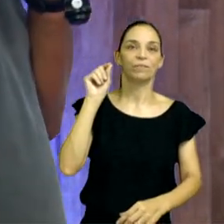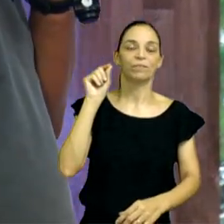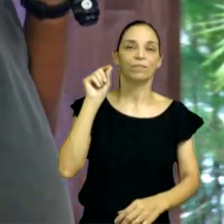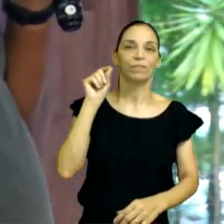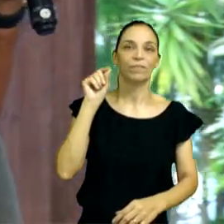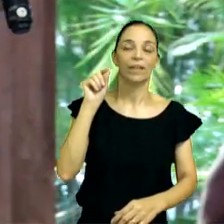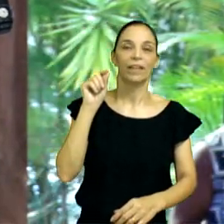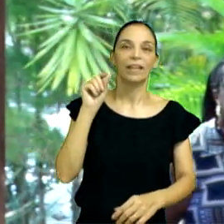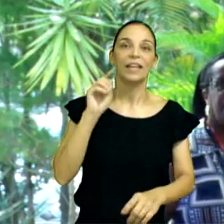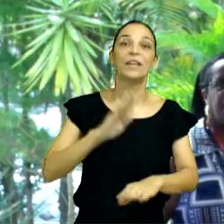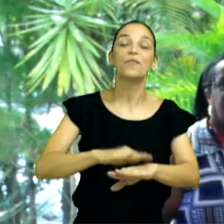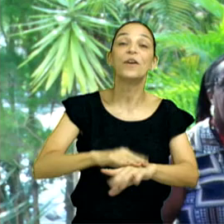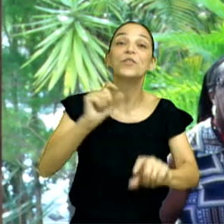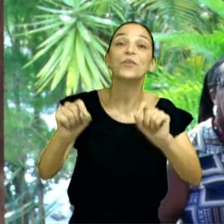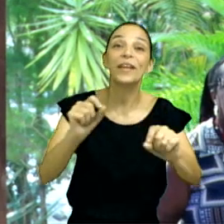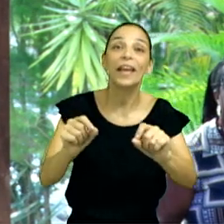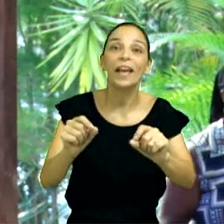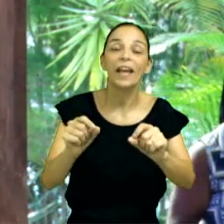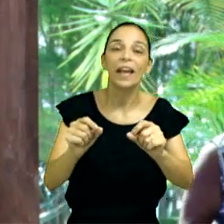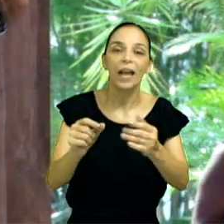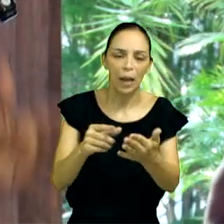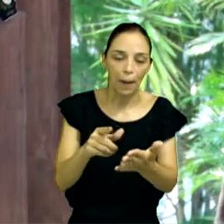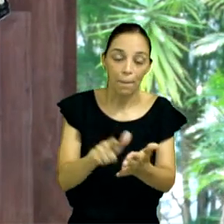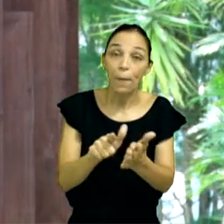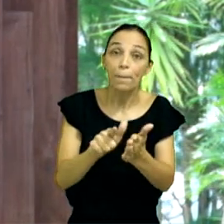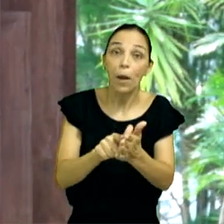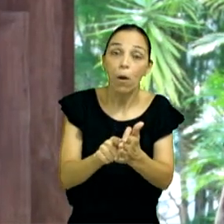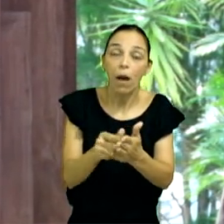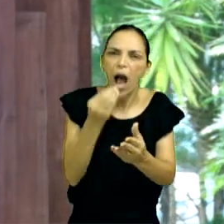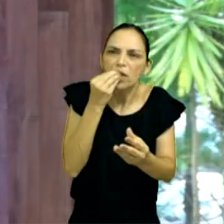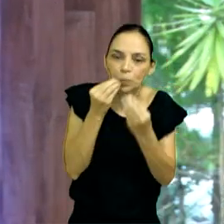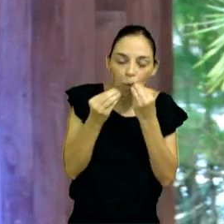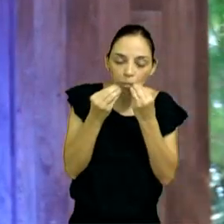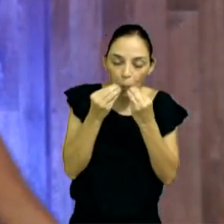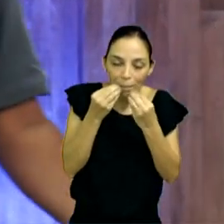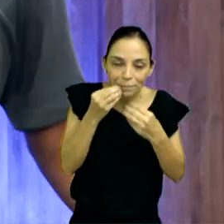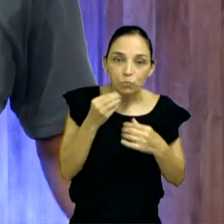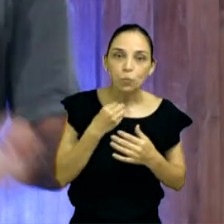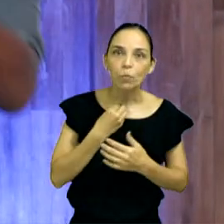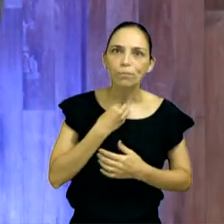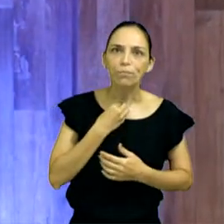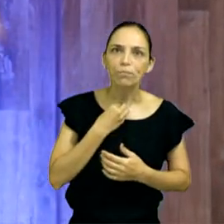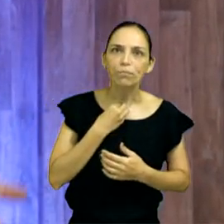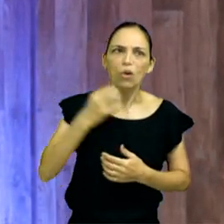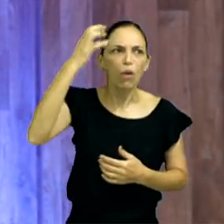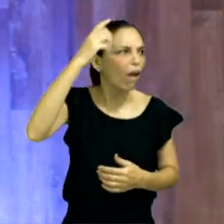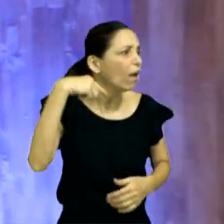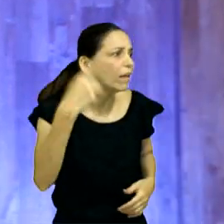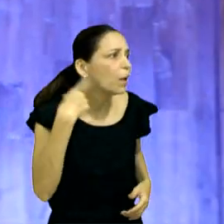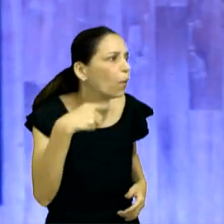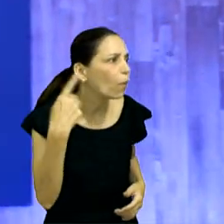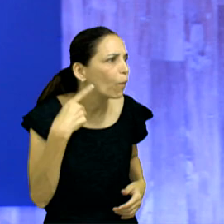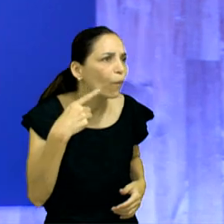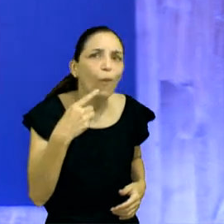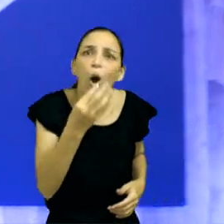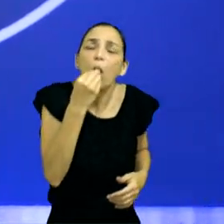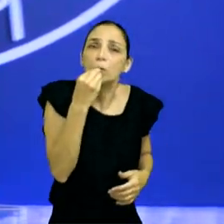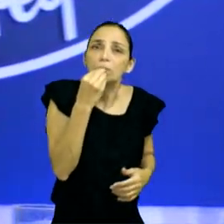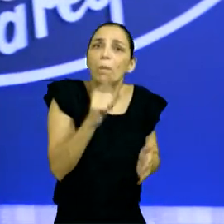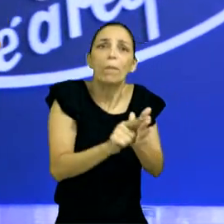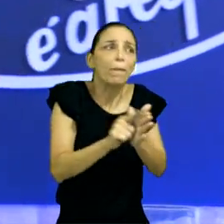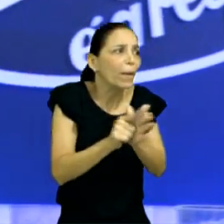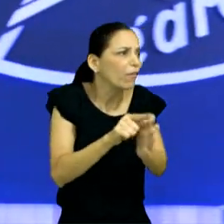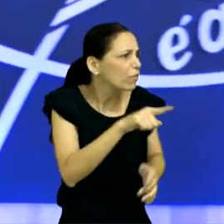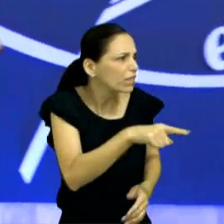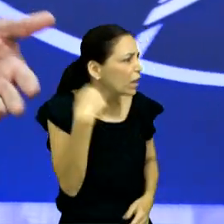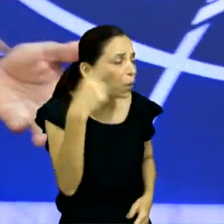papel. Engoliu o papel da escolha dele. E o rei falou, você ficou louco. Você